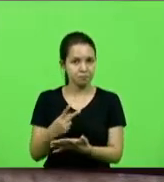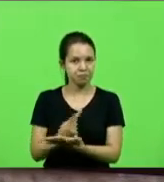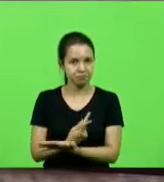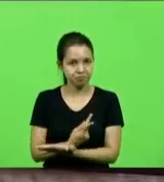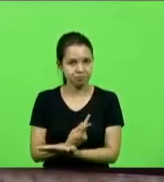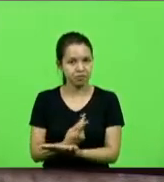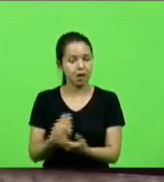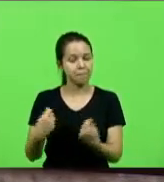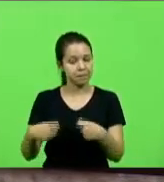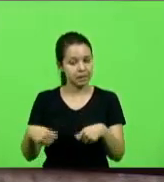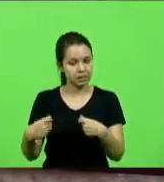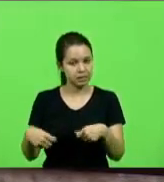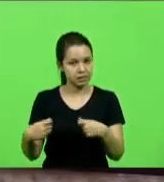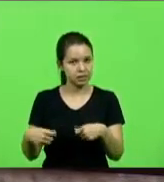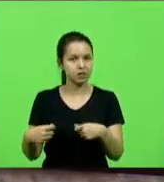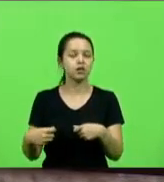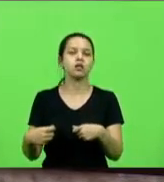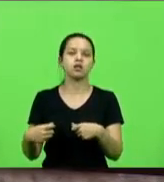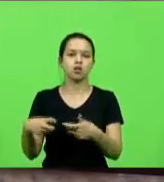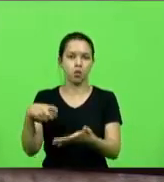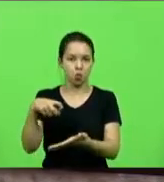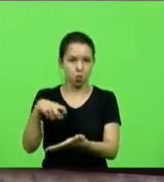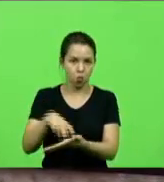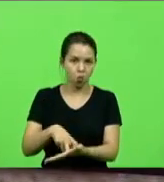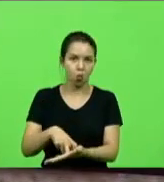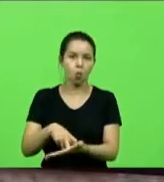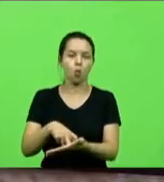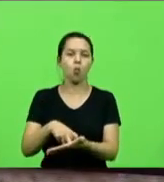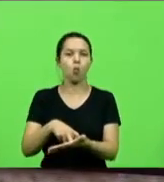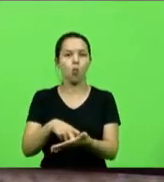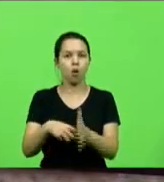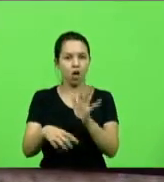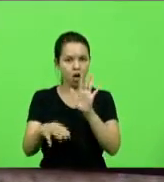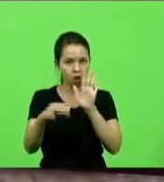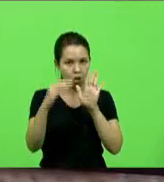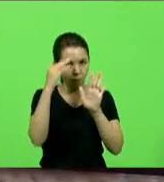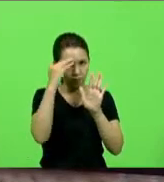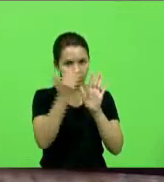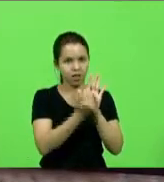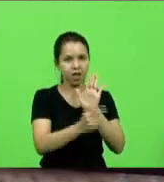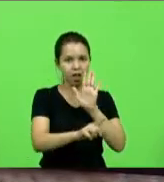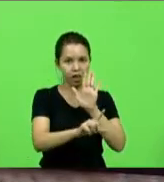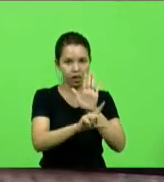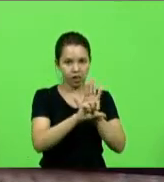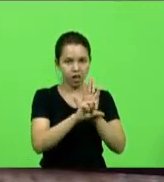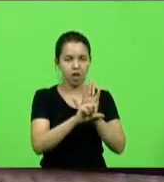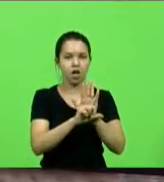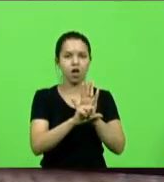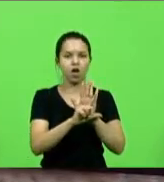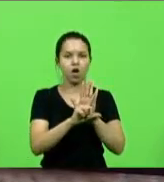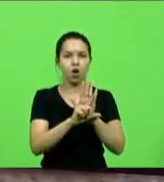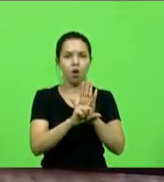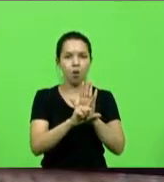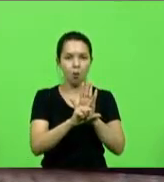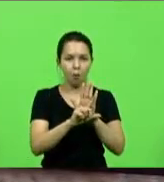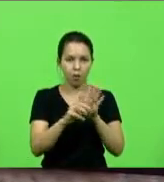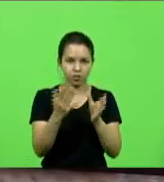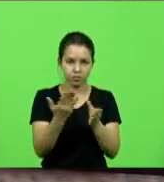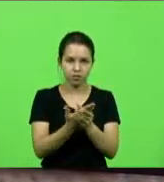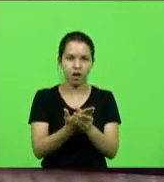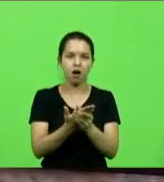pagos, com rigor da lei, ao fim dar o processo, com todas as provas e as